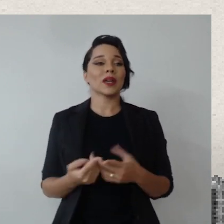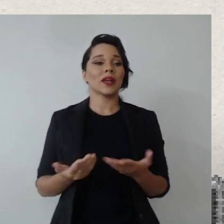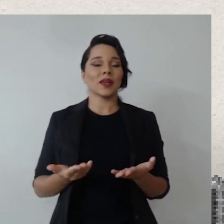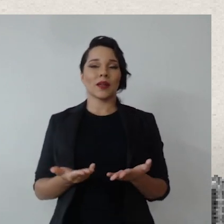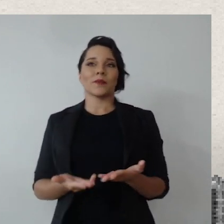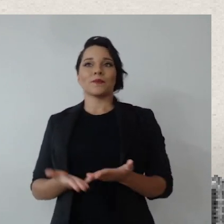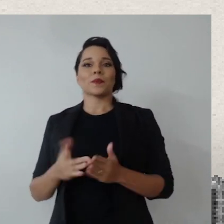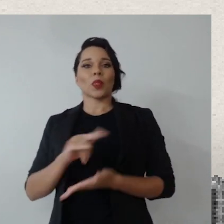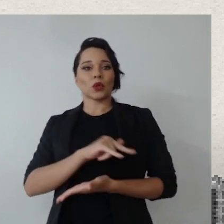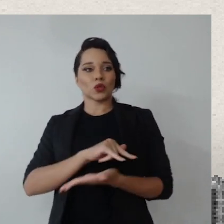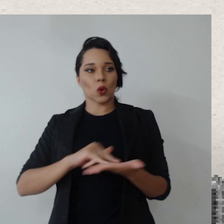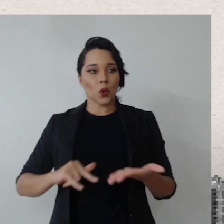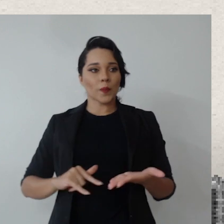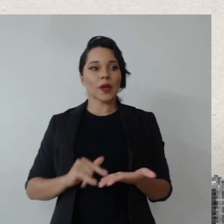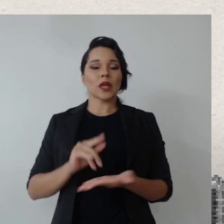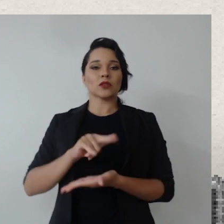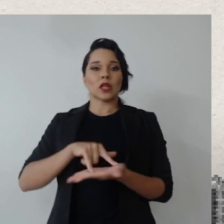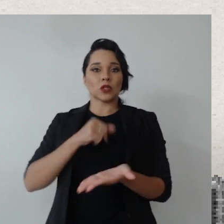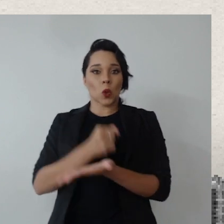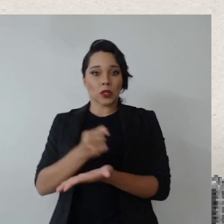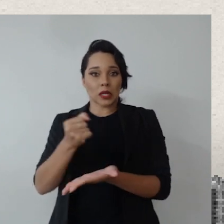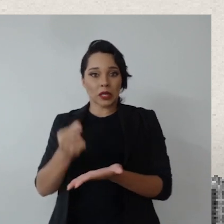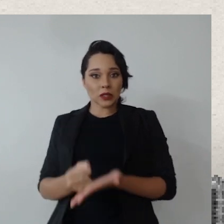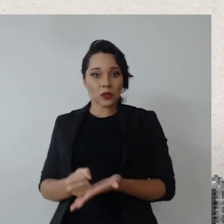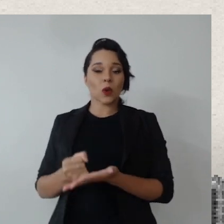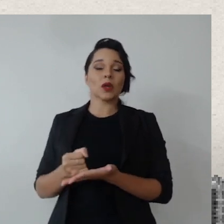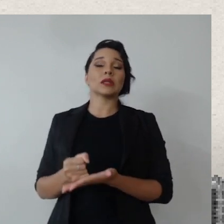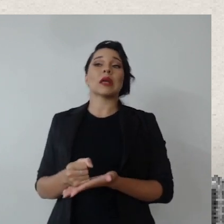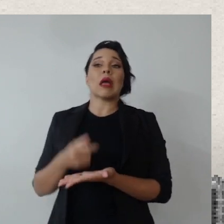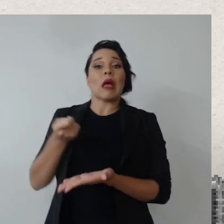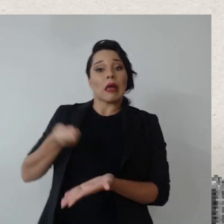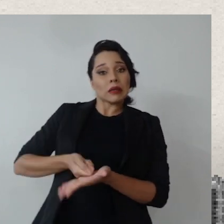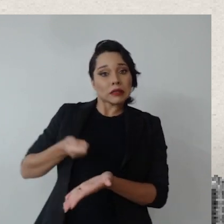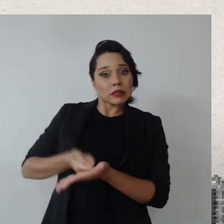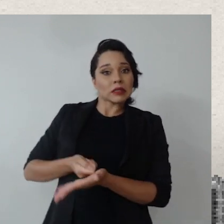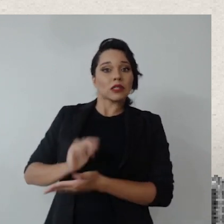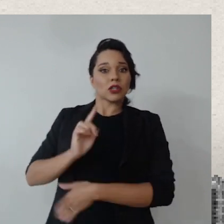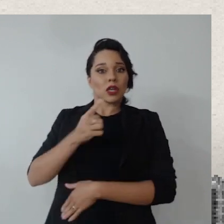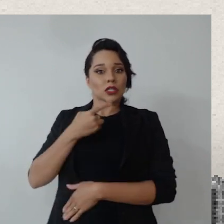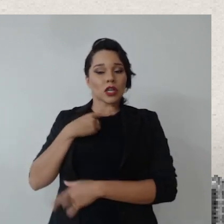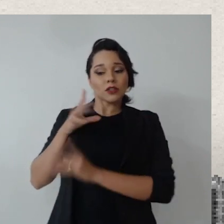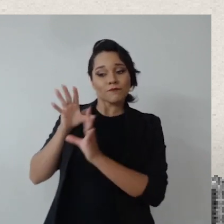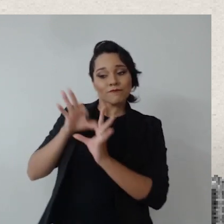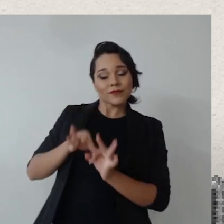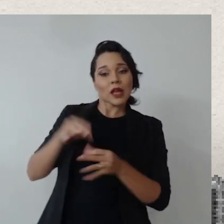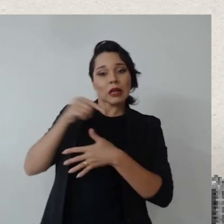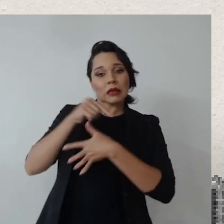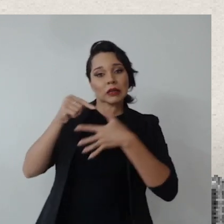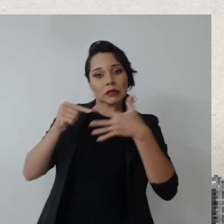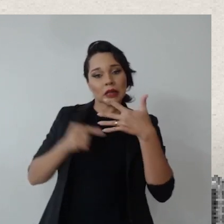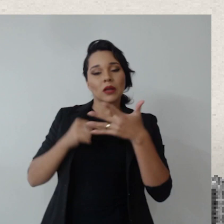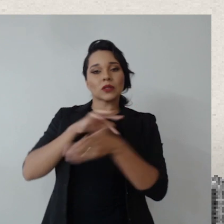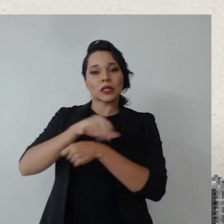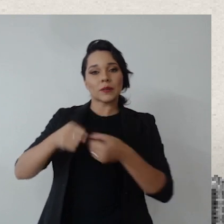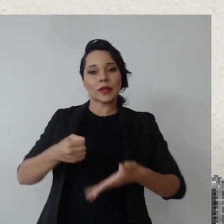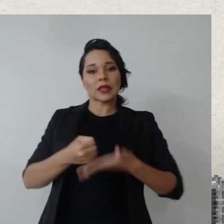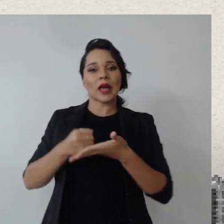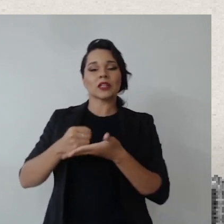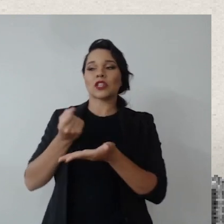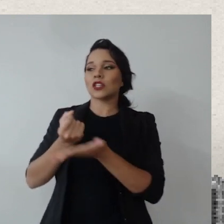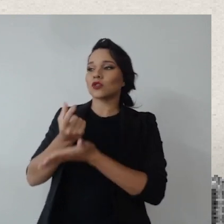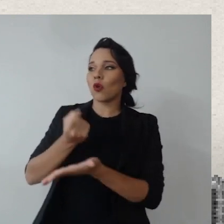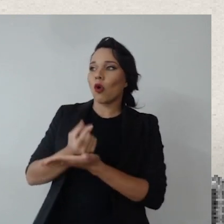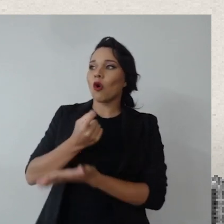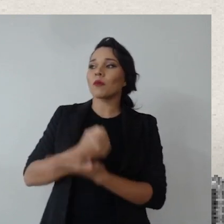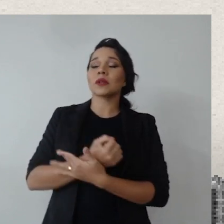documentos das contratações exigem que a gente elenque os critérios de sustentabilidade das